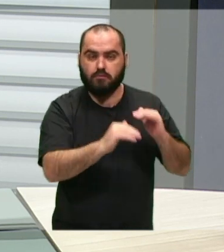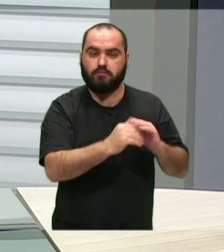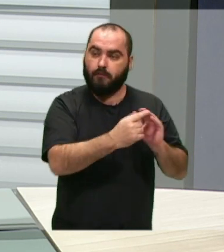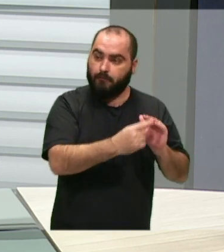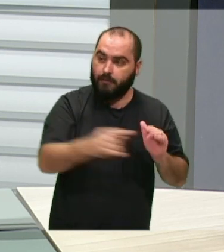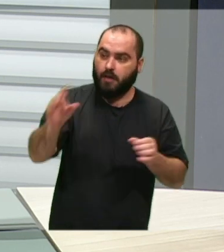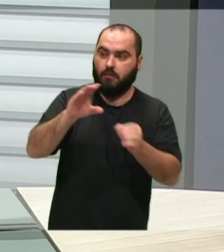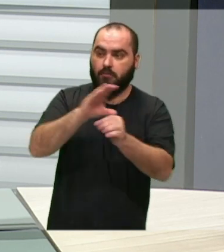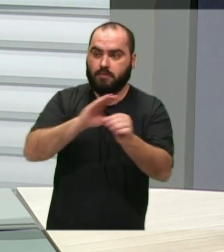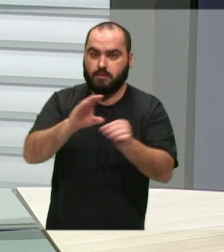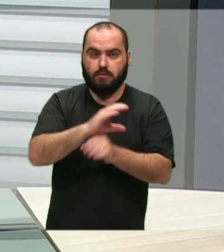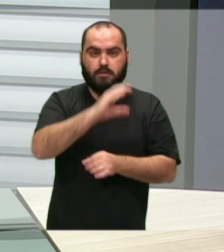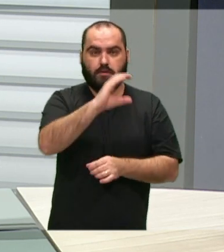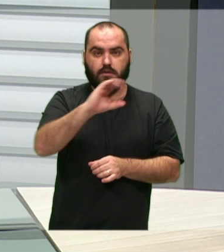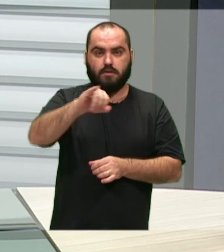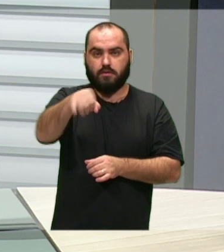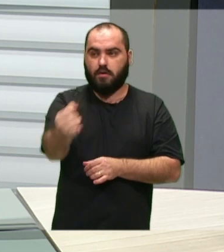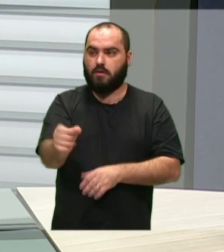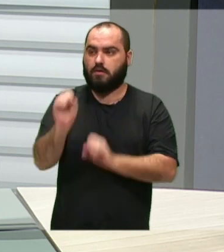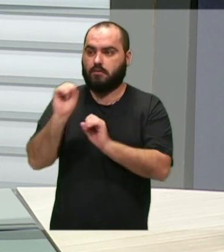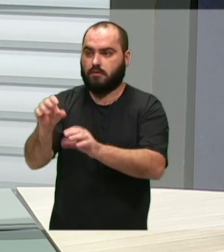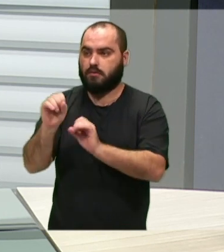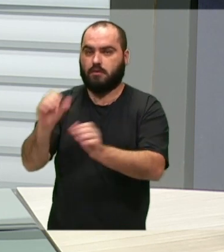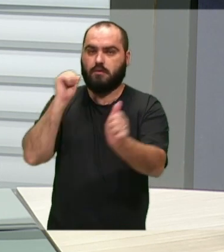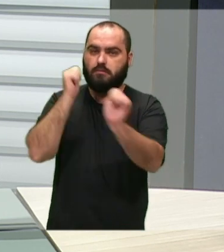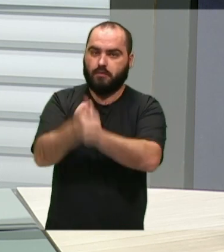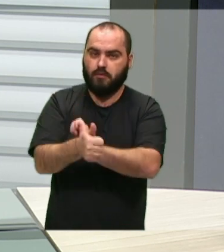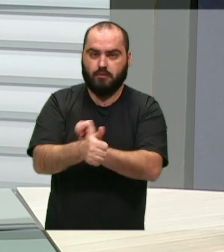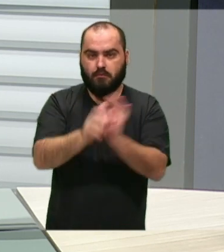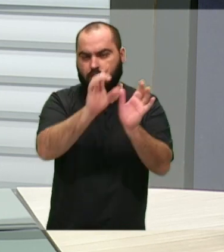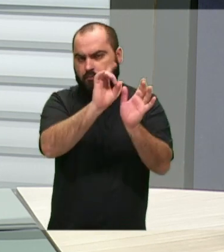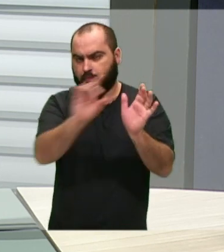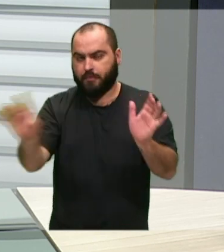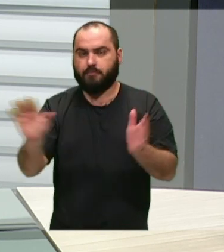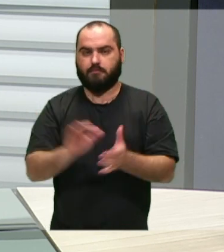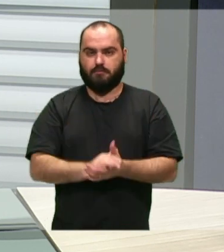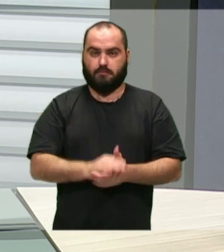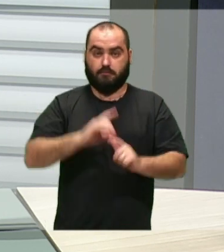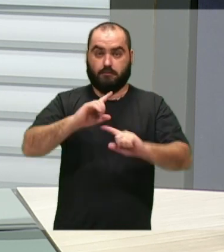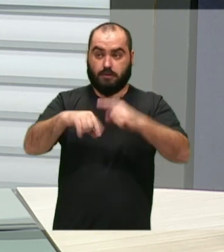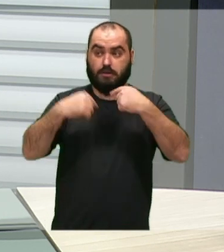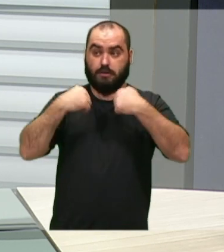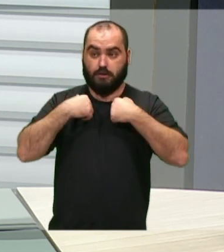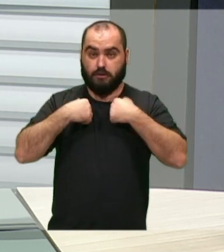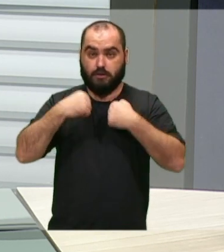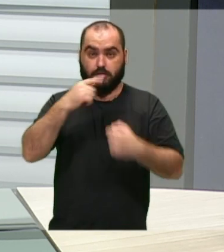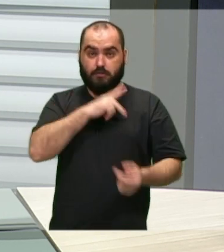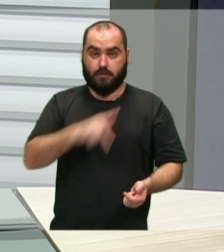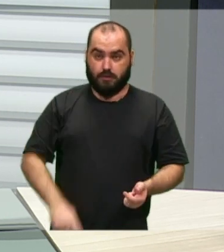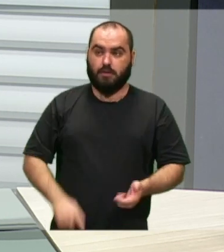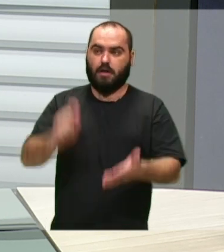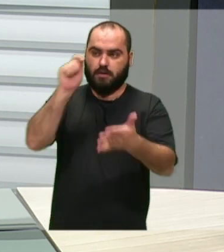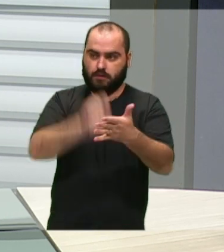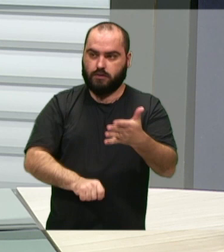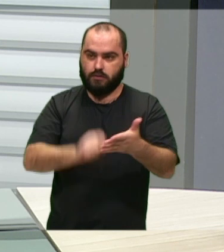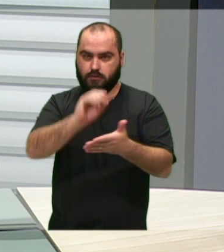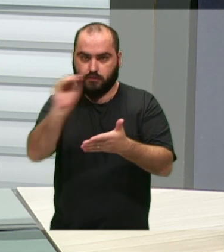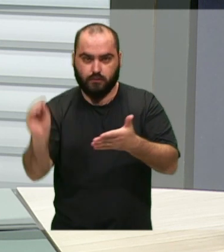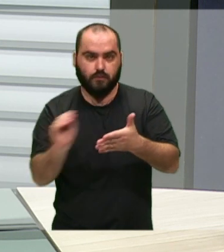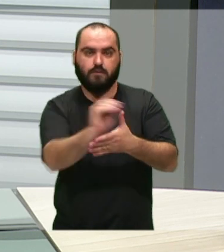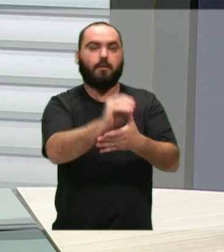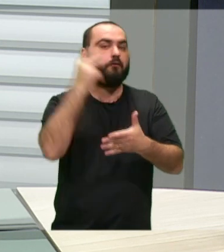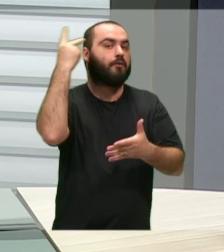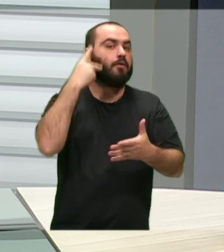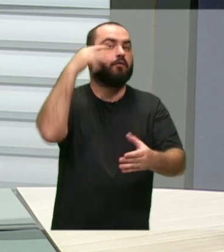comissões, CCJ, Educação, Esporte, aqui uma missão temática afim, e depois, eu, enquanto presidente, pauto, para que os vereadores possam voltar a